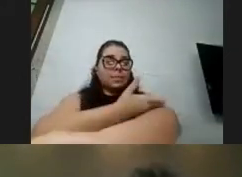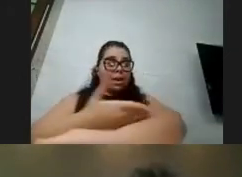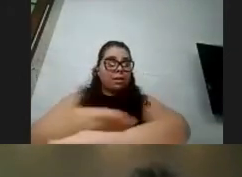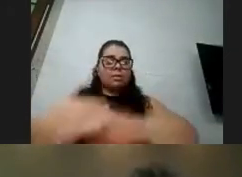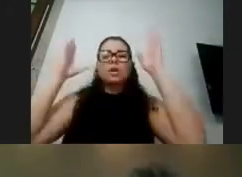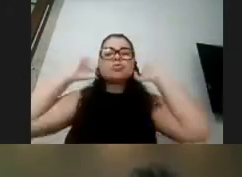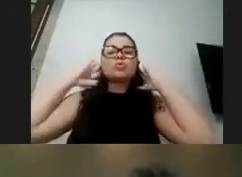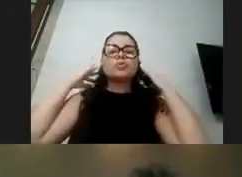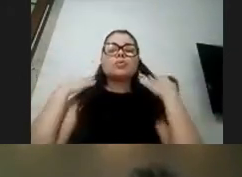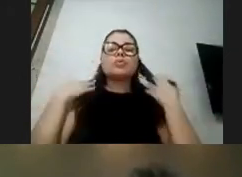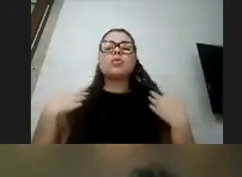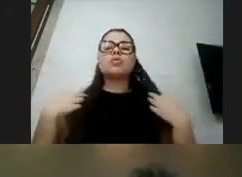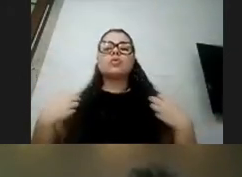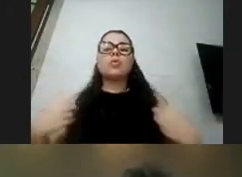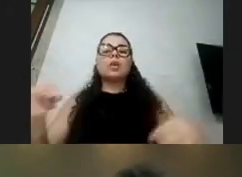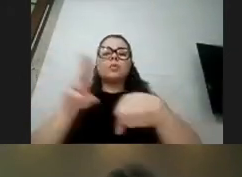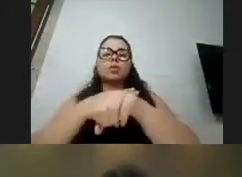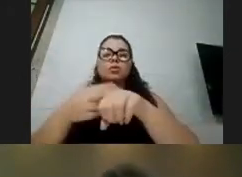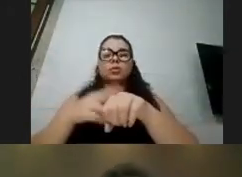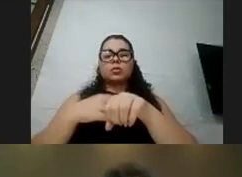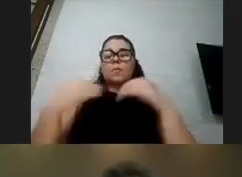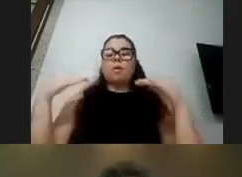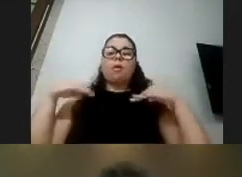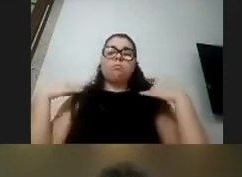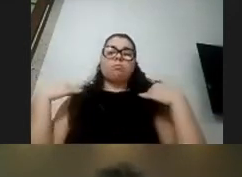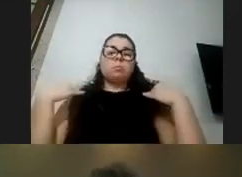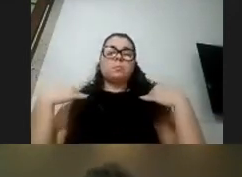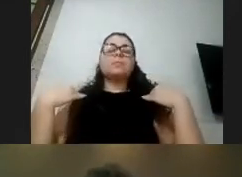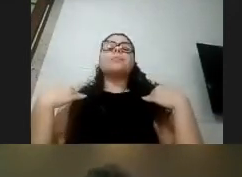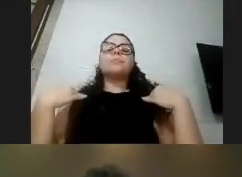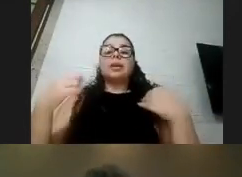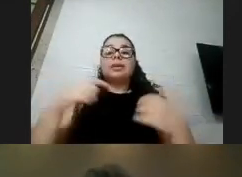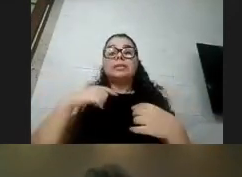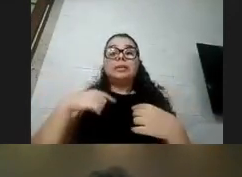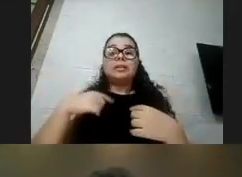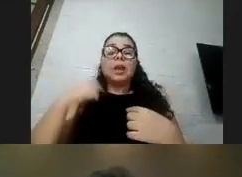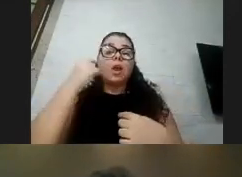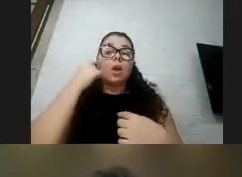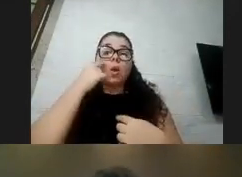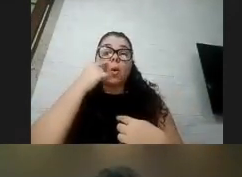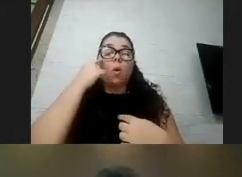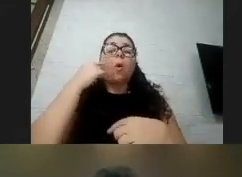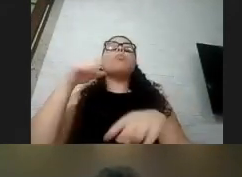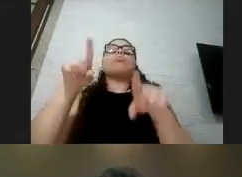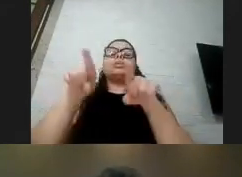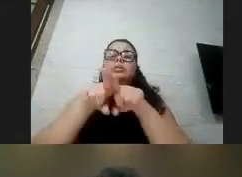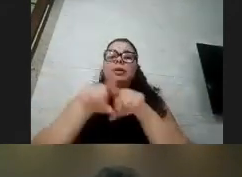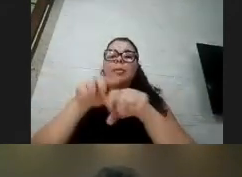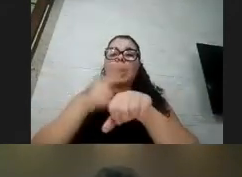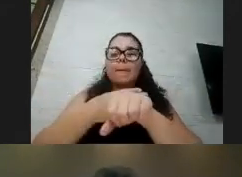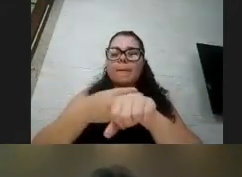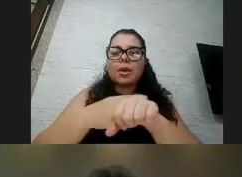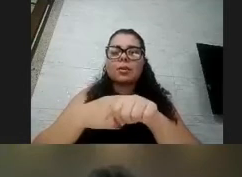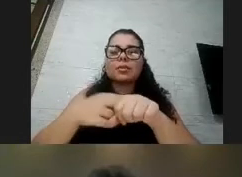castanhos, um pouco mais comprido do que o ombro. tenho olhos castanhos e grandes, nariz pequeno, boca